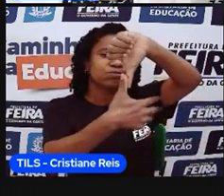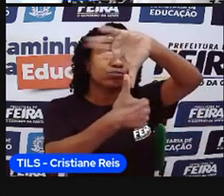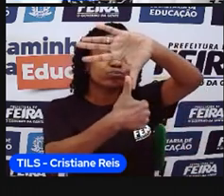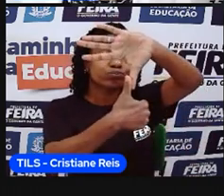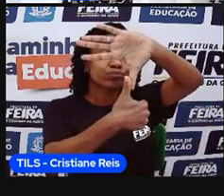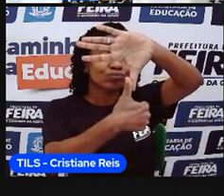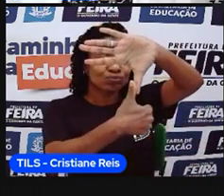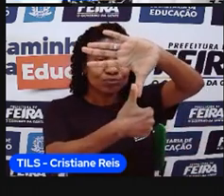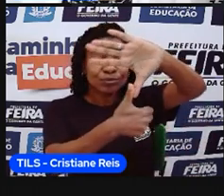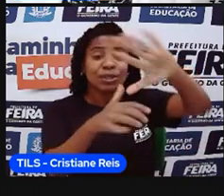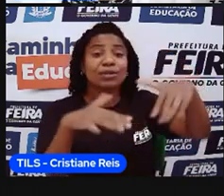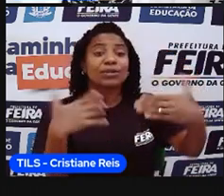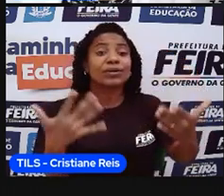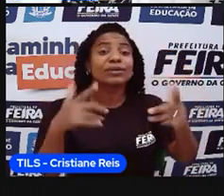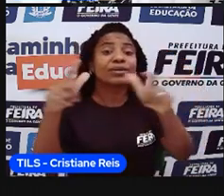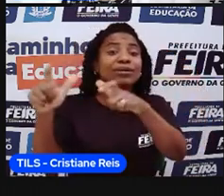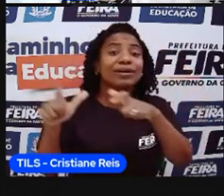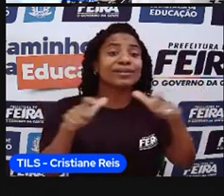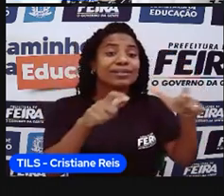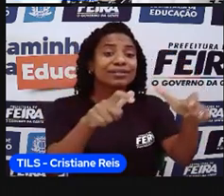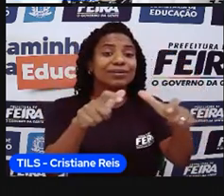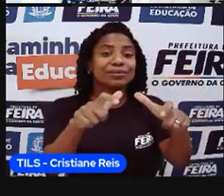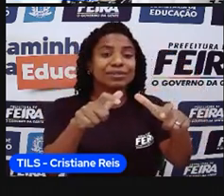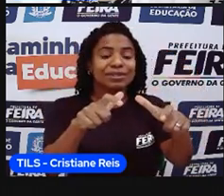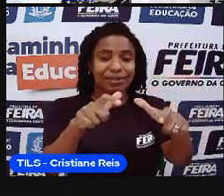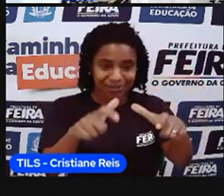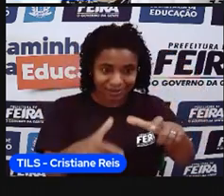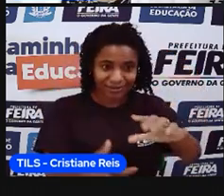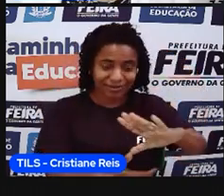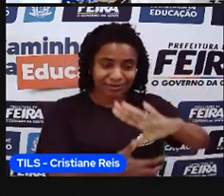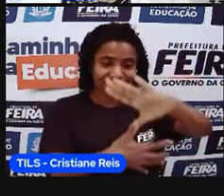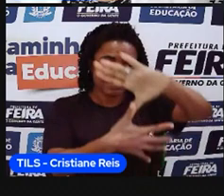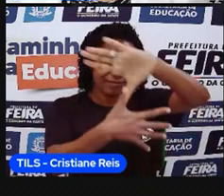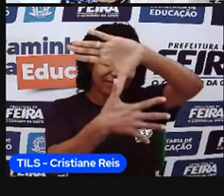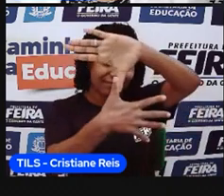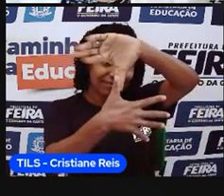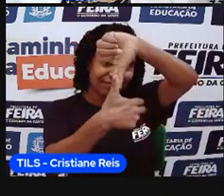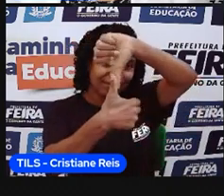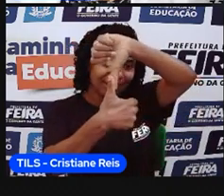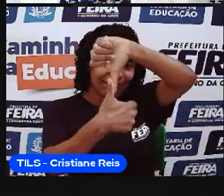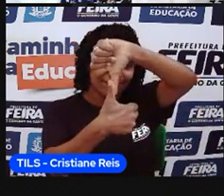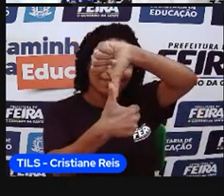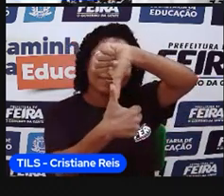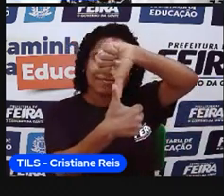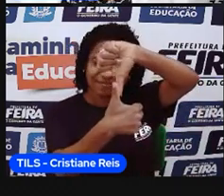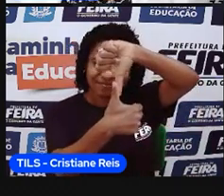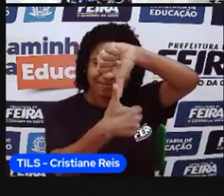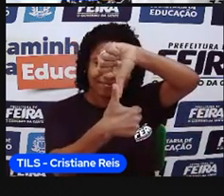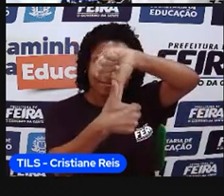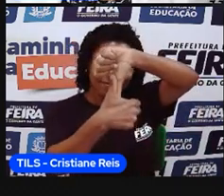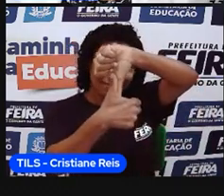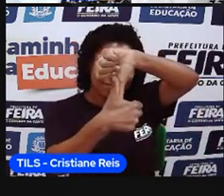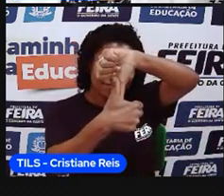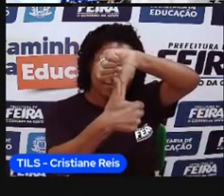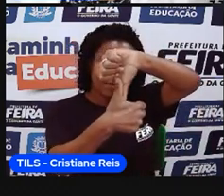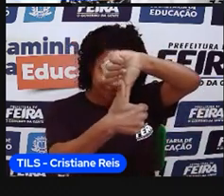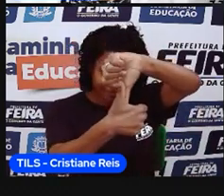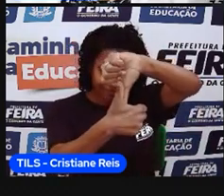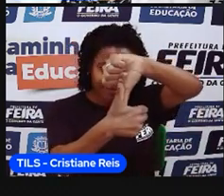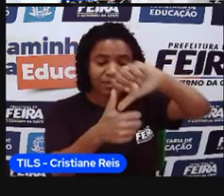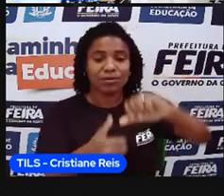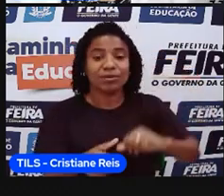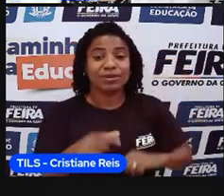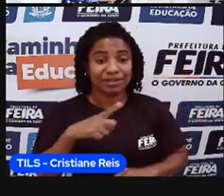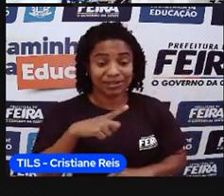localizados? Nós estamos localizados na porção central, ó, ó, tá vendo? Na porção central leste, a gente está